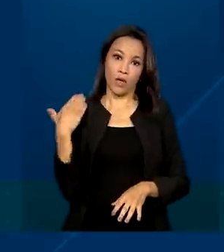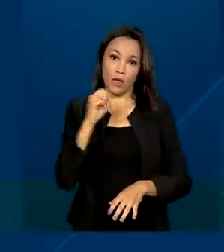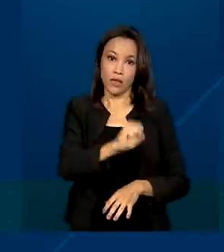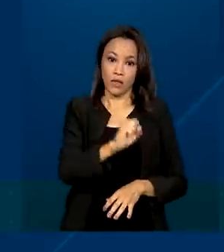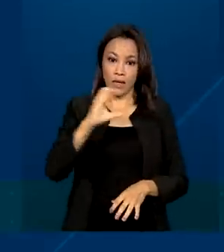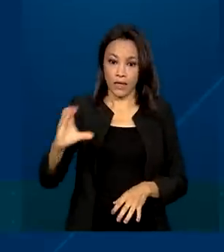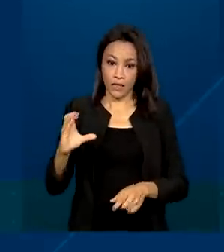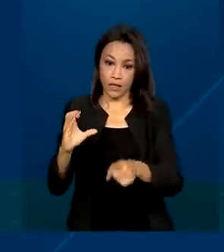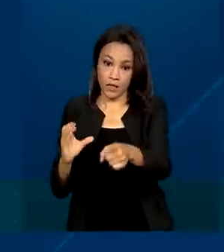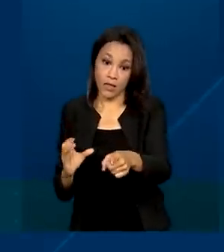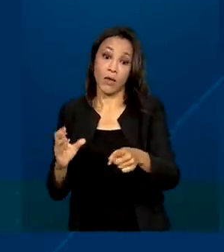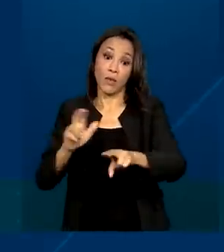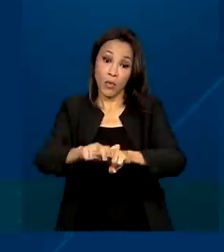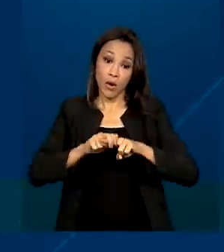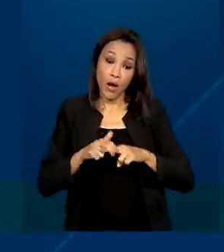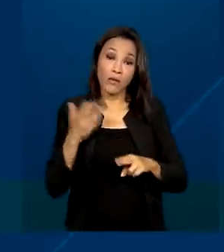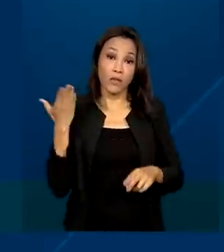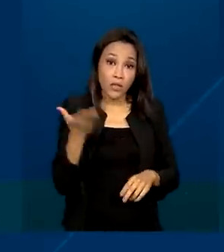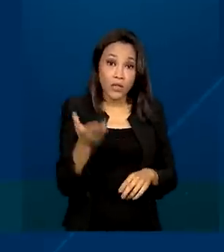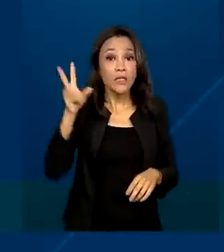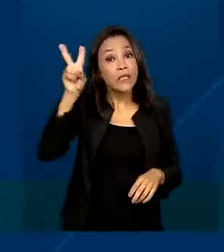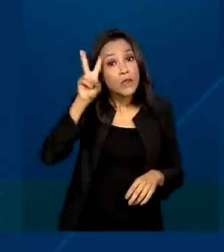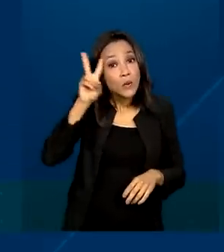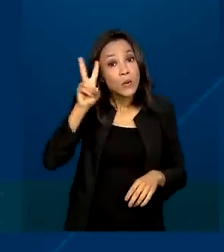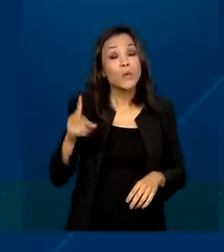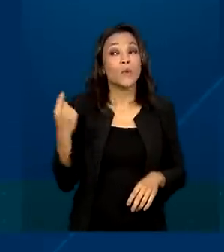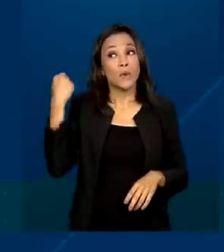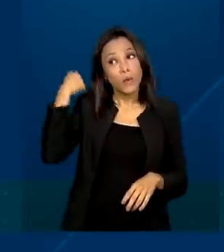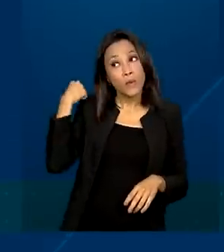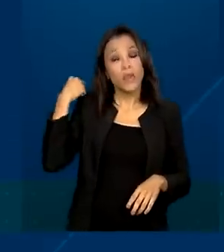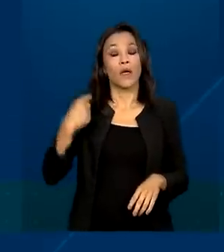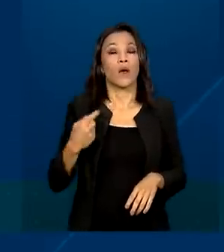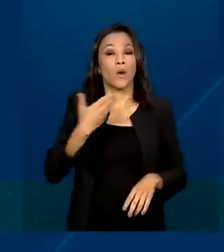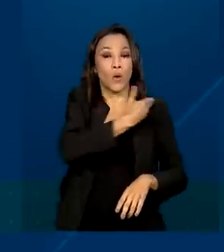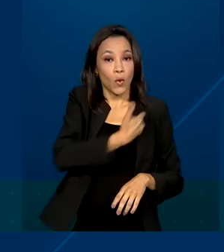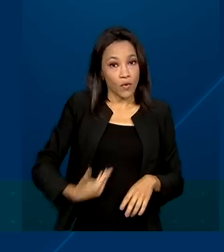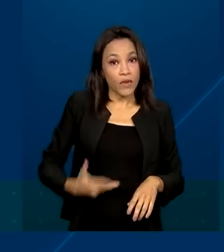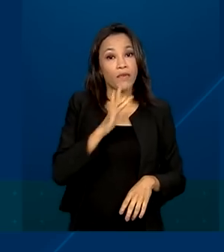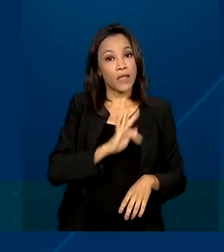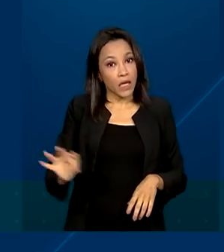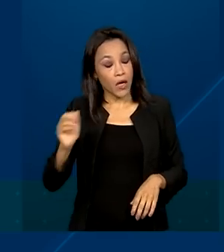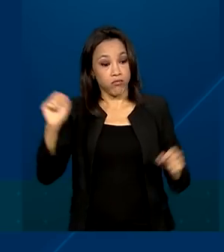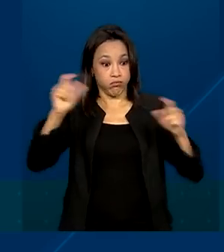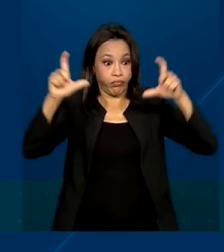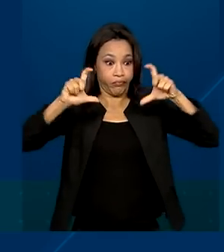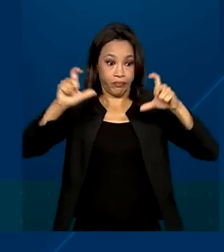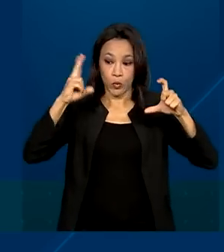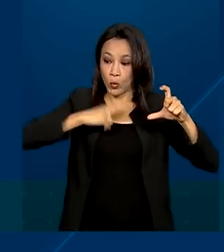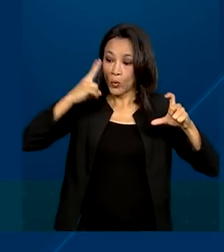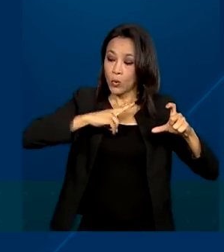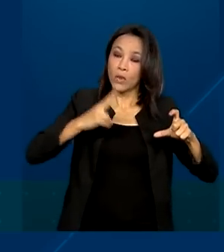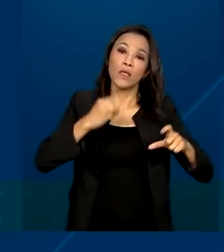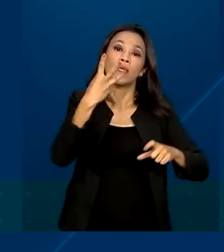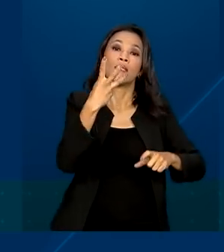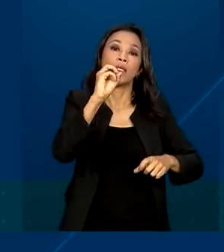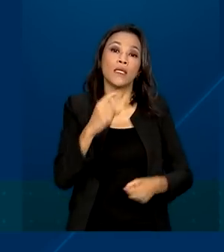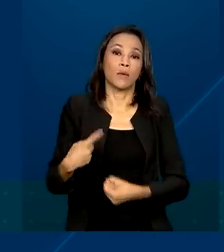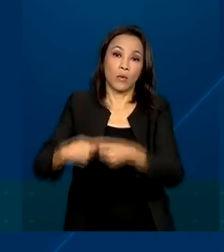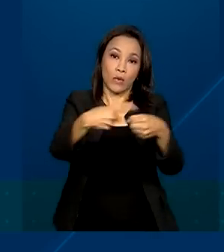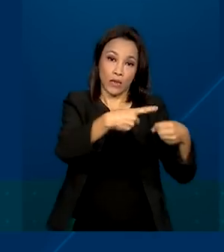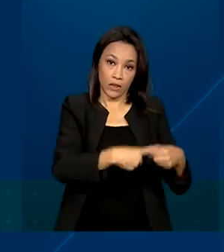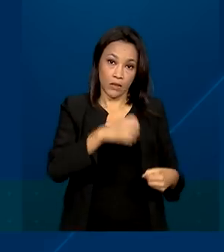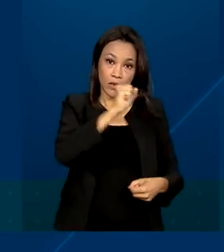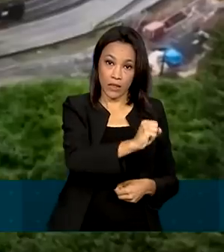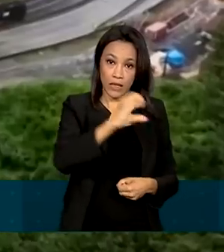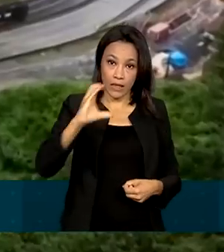da situação por lá. Nessa segunda-feira, então, o governo federal reconheceu o estado de emergência em 30 municípios de Santa Catarina. Com isso, as